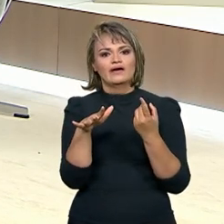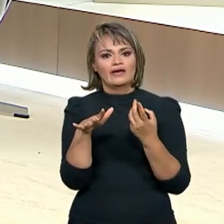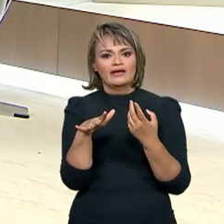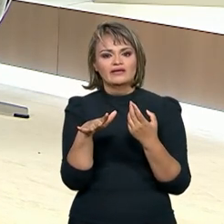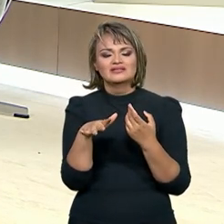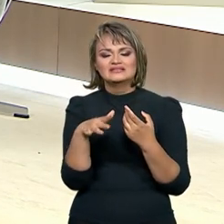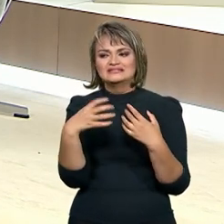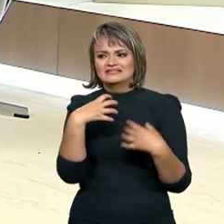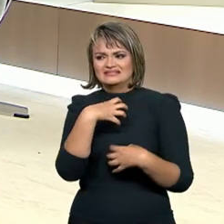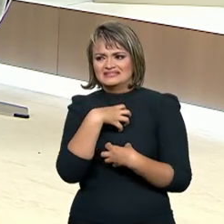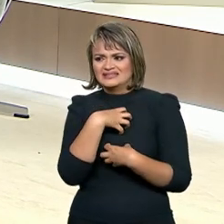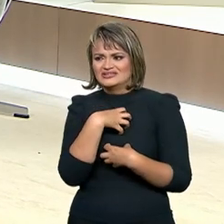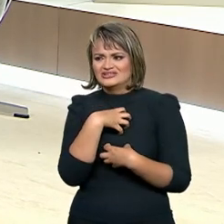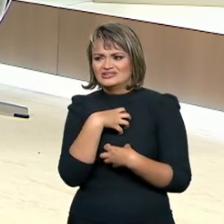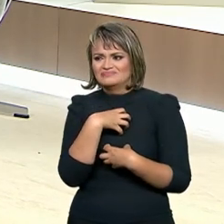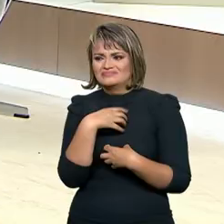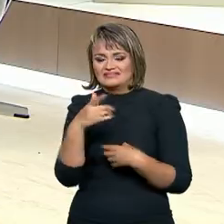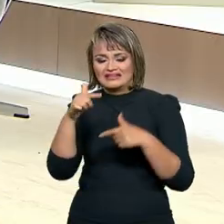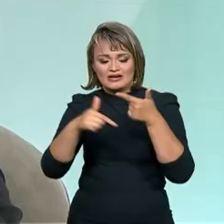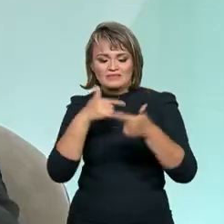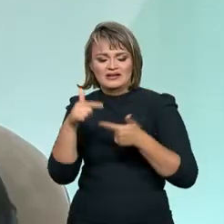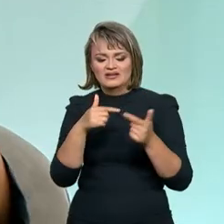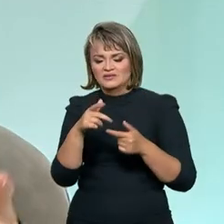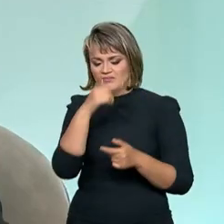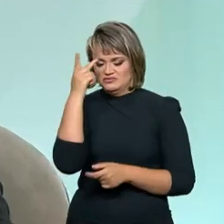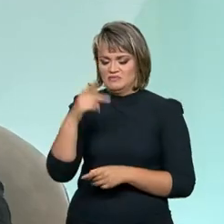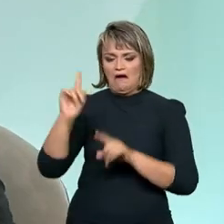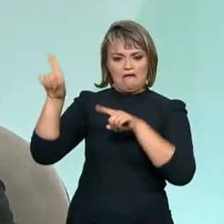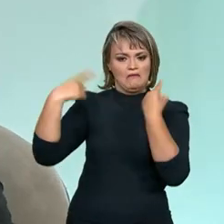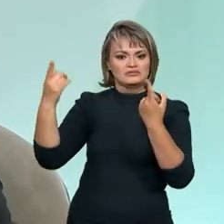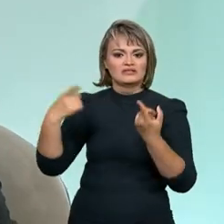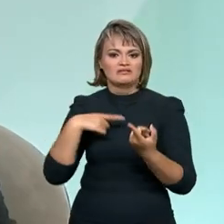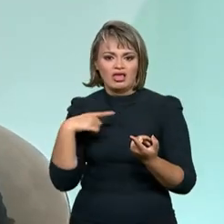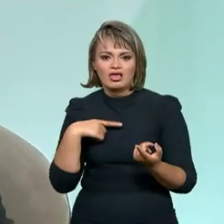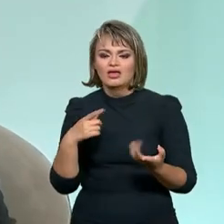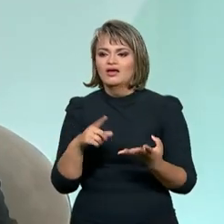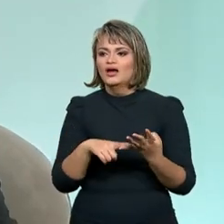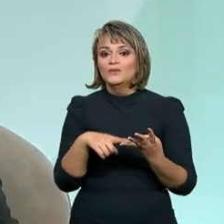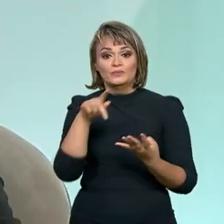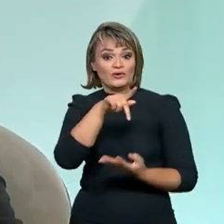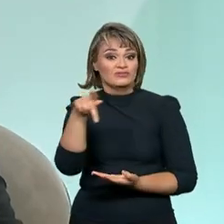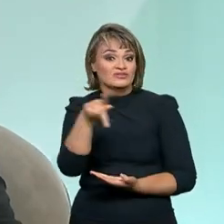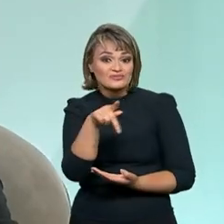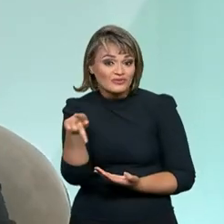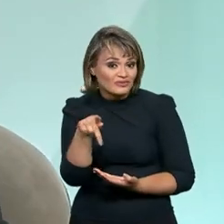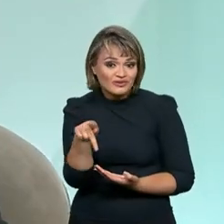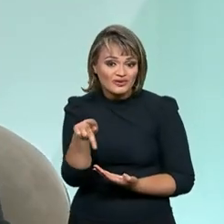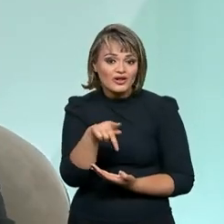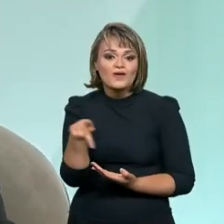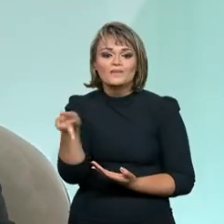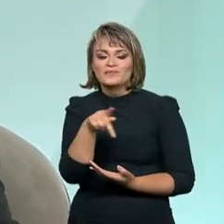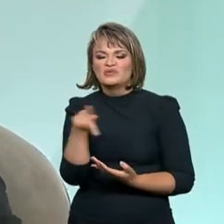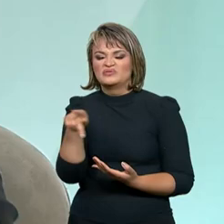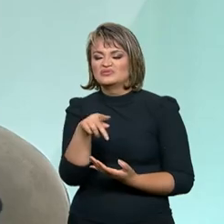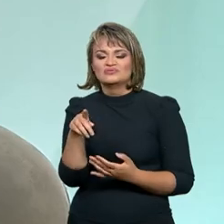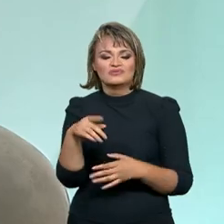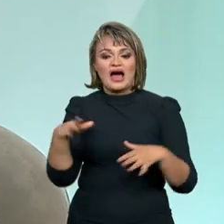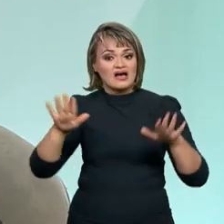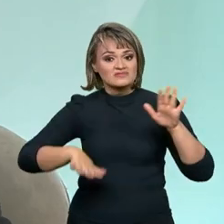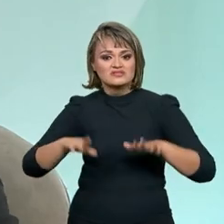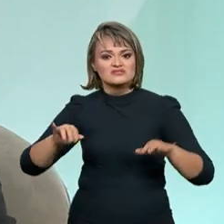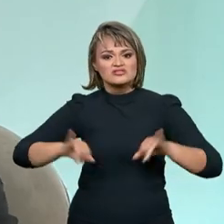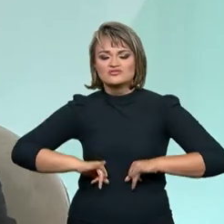vitimizados no exercício da sua profissão, os professores. Nós vemos aí direto professores sendo retalhados